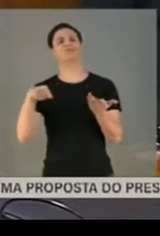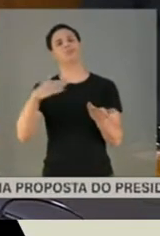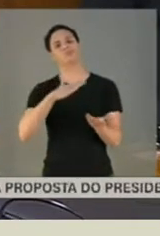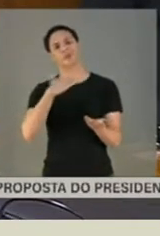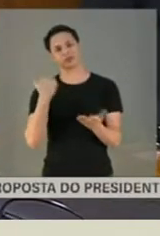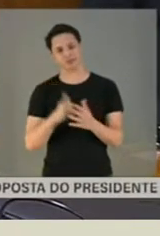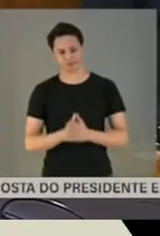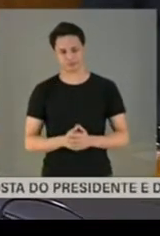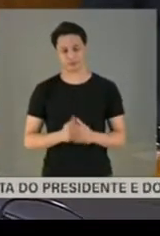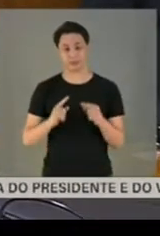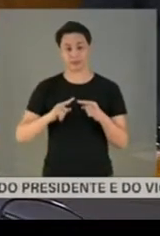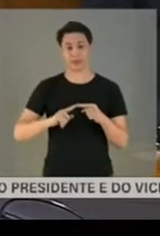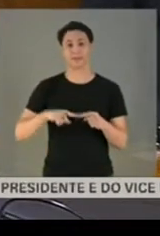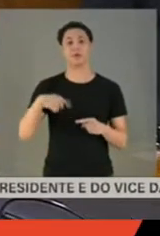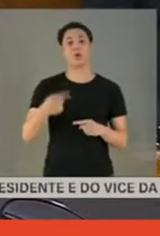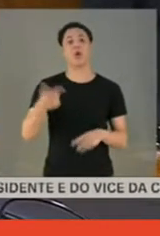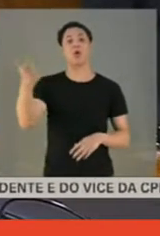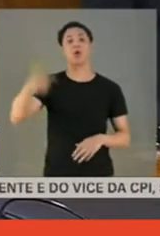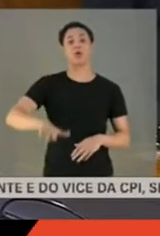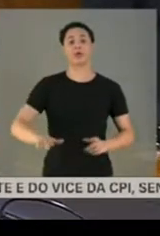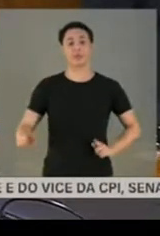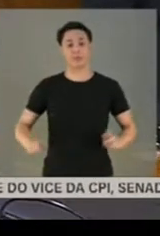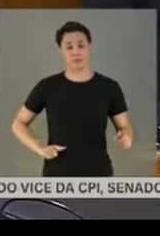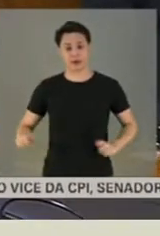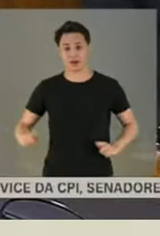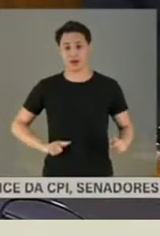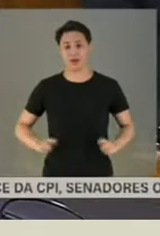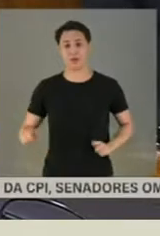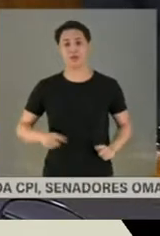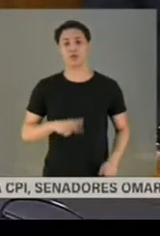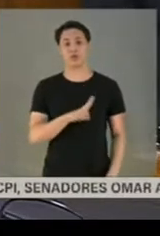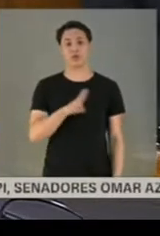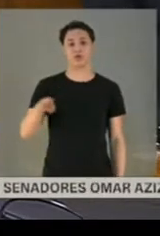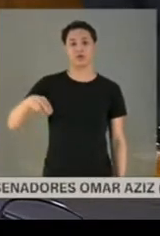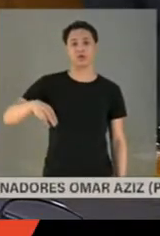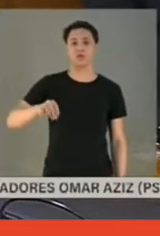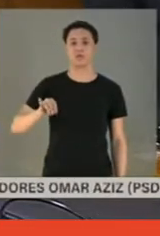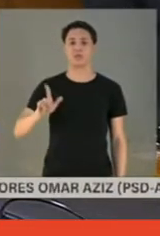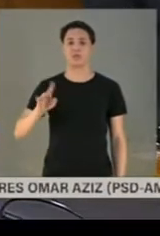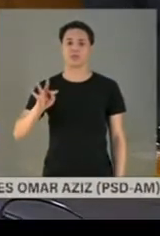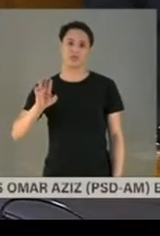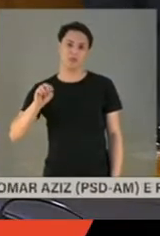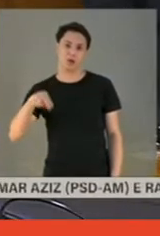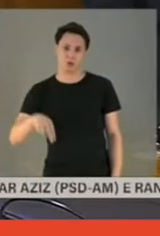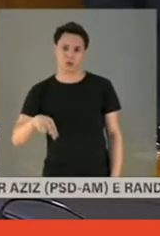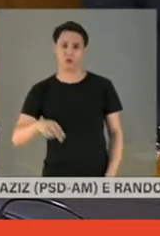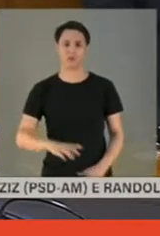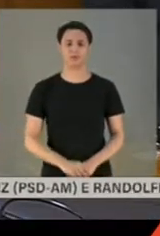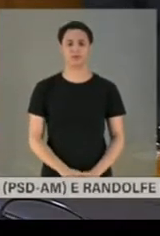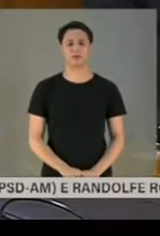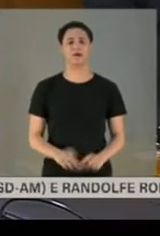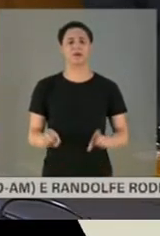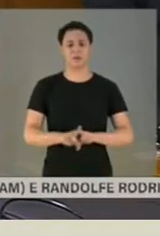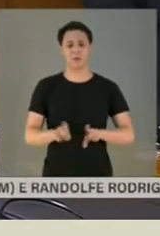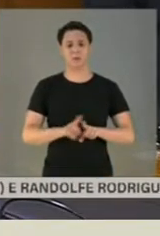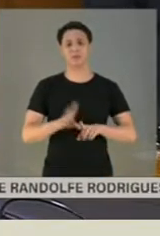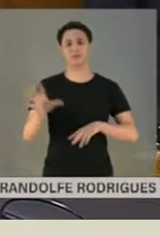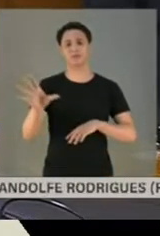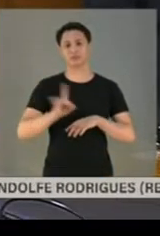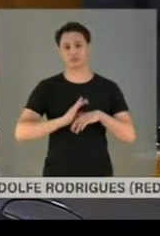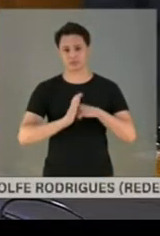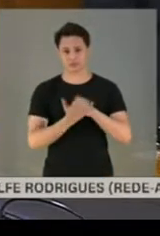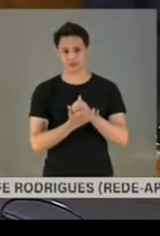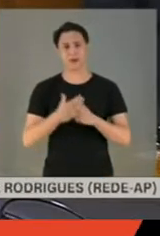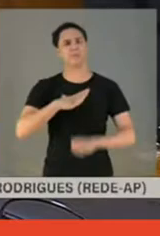em seguida, tivemos um outro primo, primo primeiro, Milton, também foi infectado e